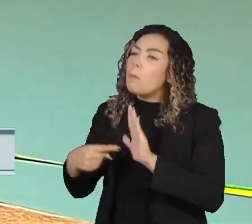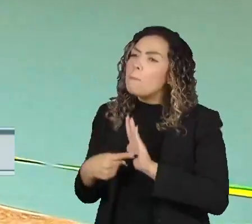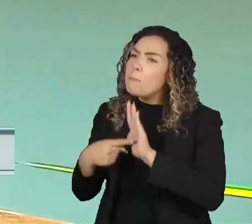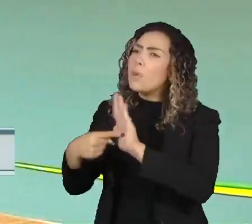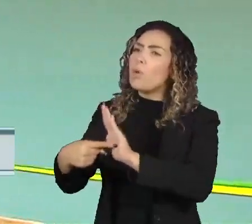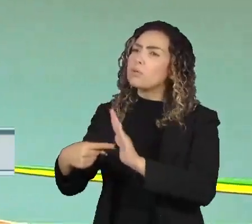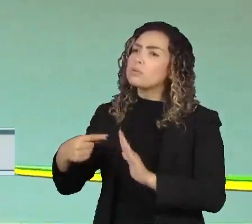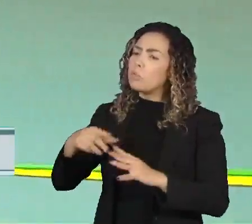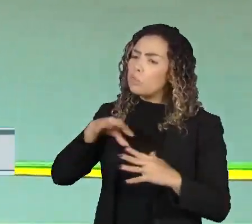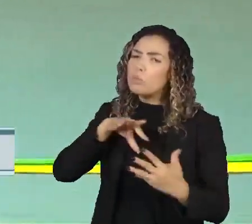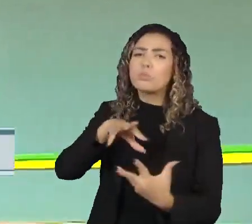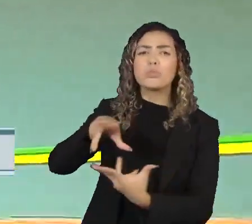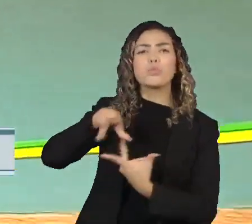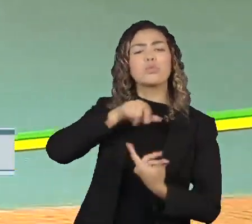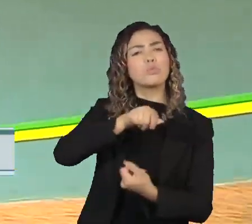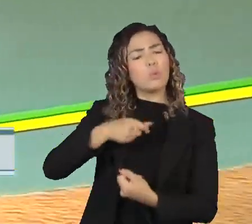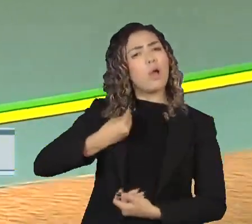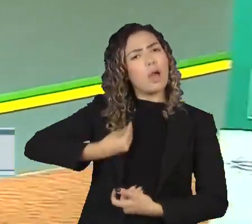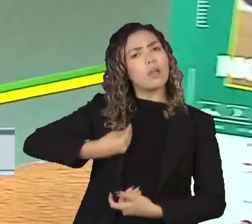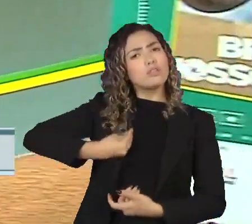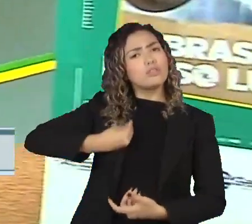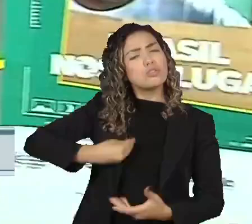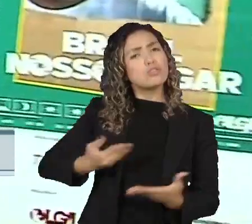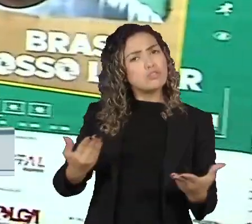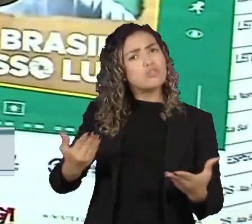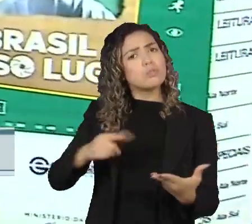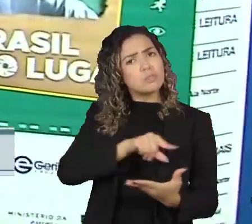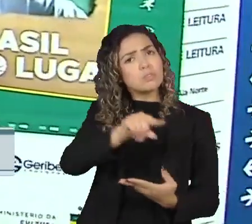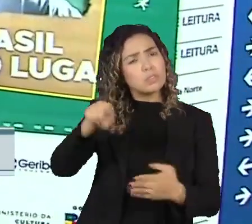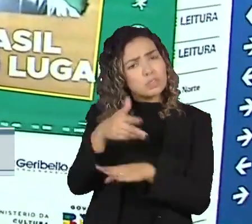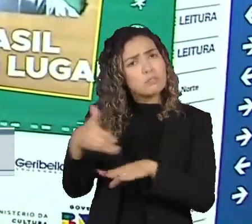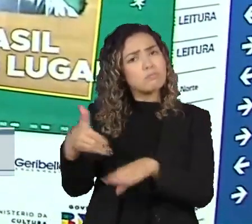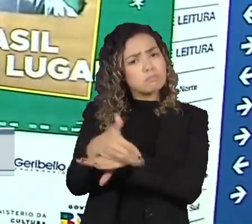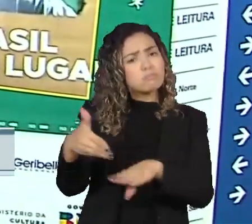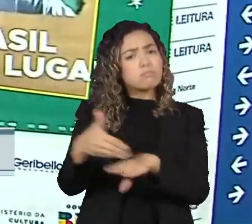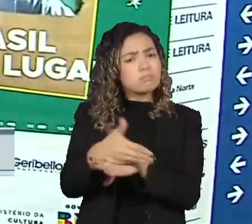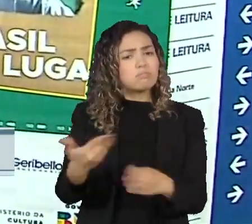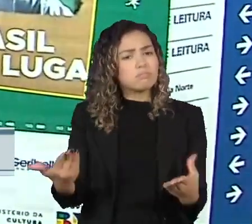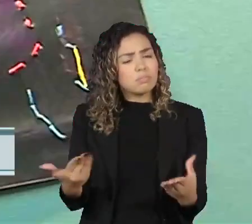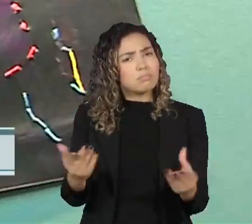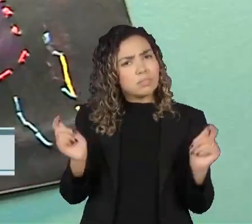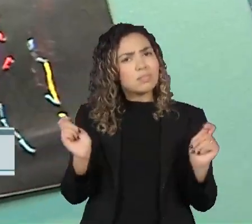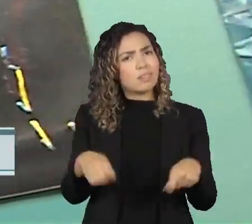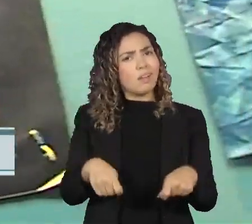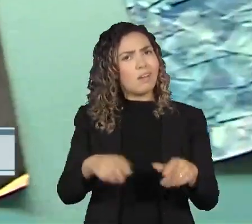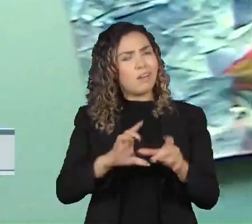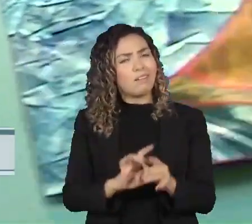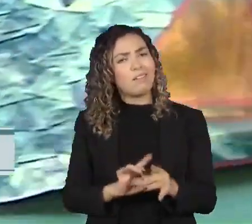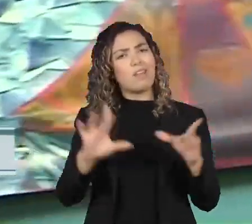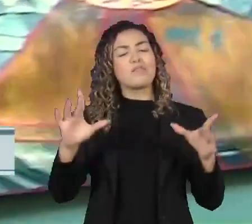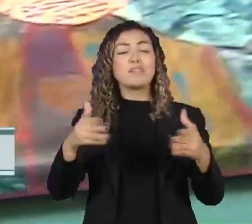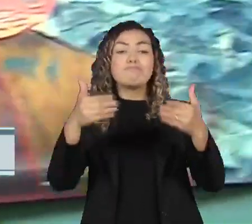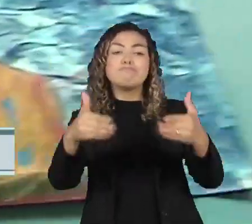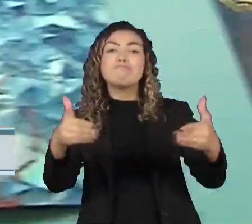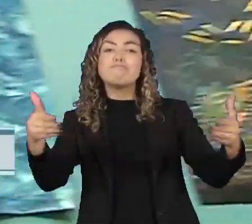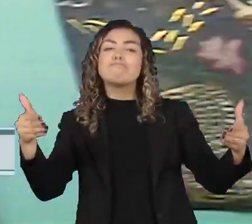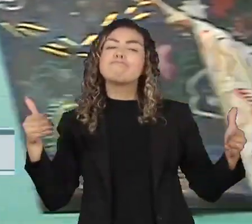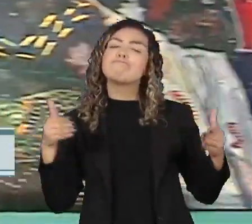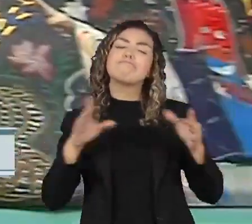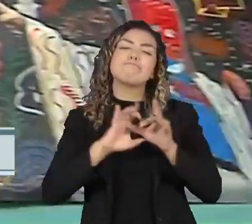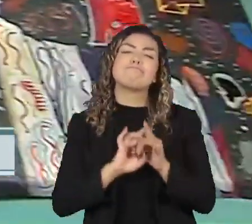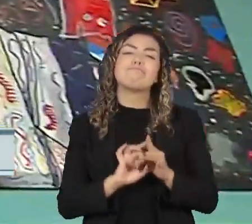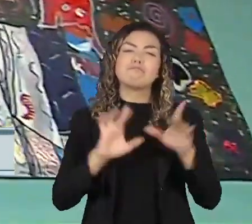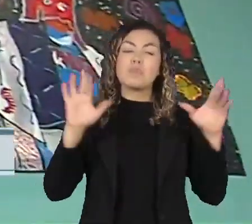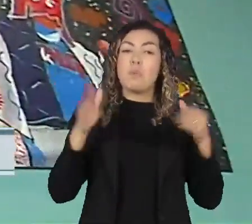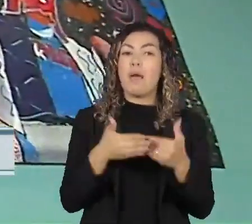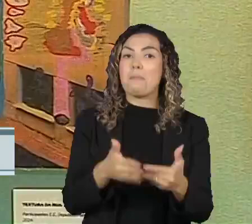existe e do qual eles fazem parte e podem participar. A exposição fica aberta ao público até